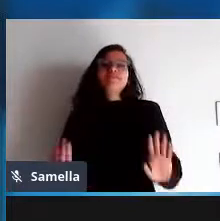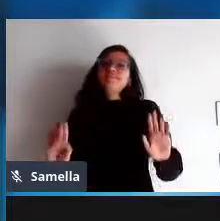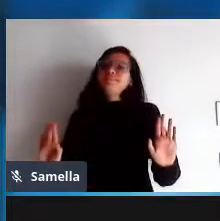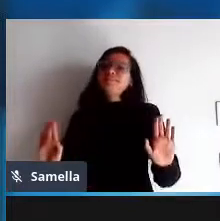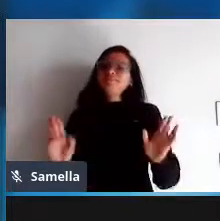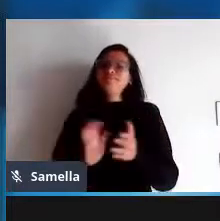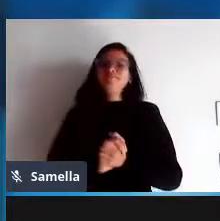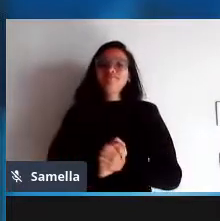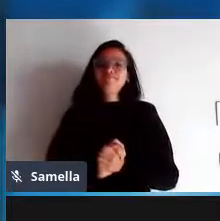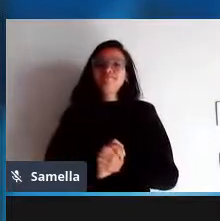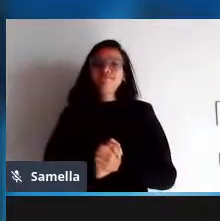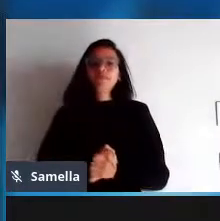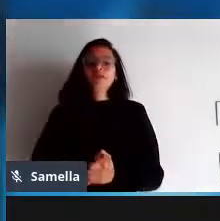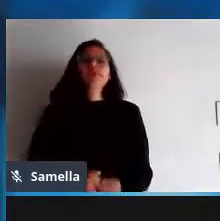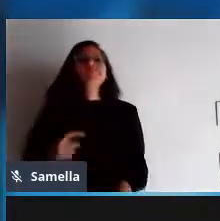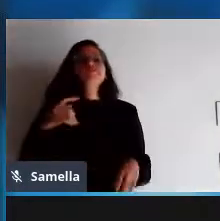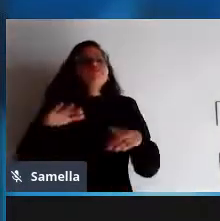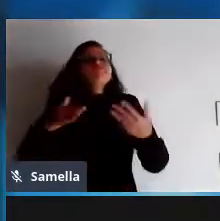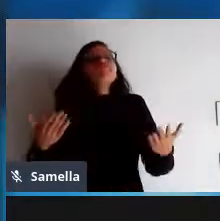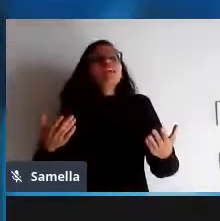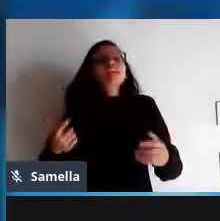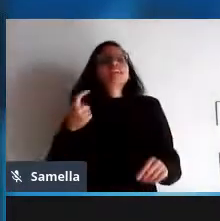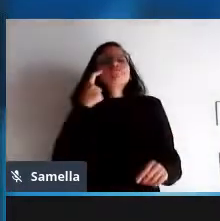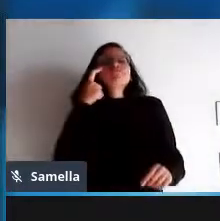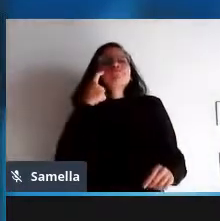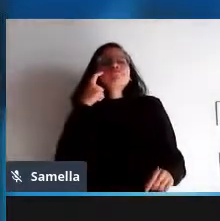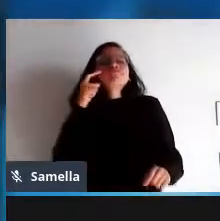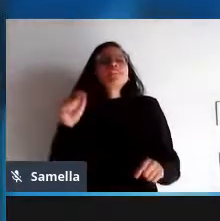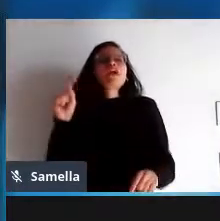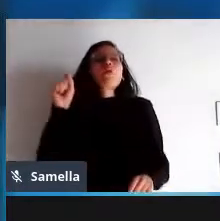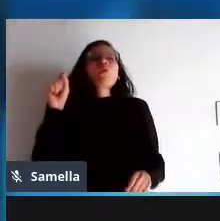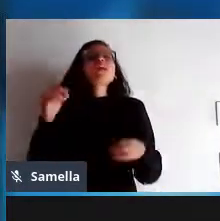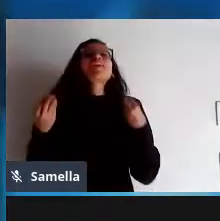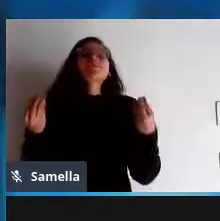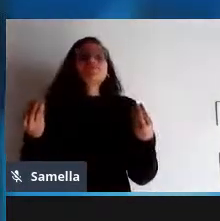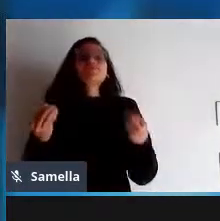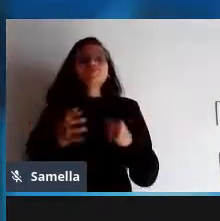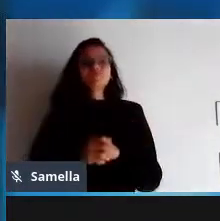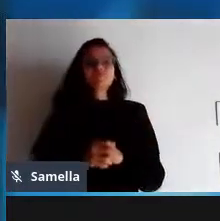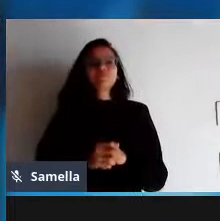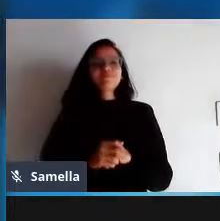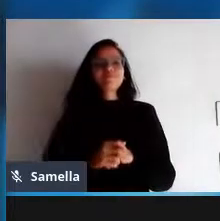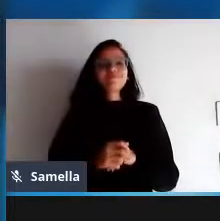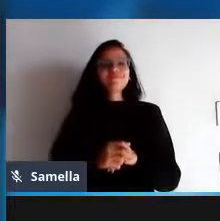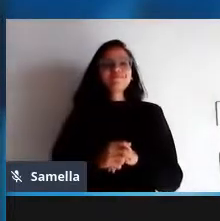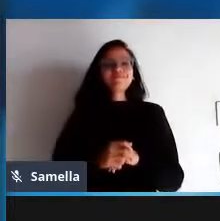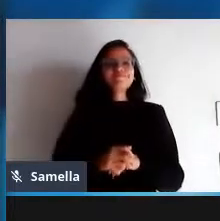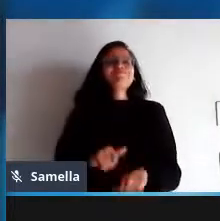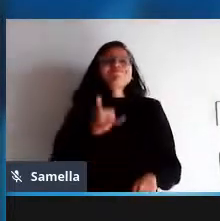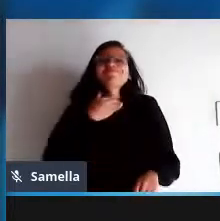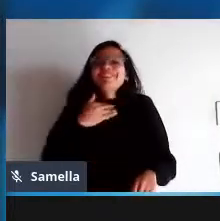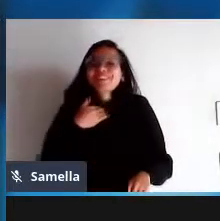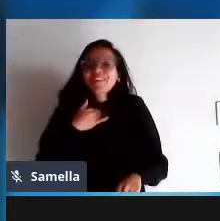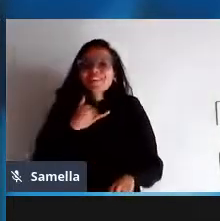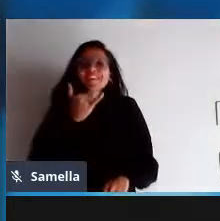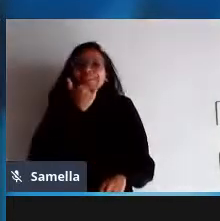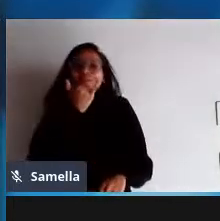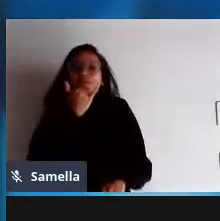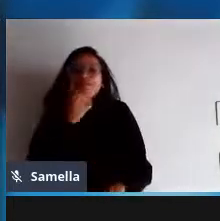então vamos ver aqui cada um desses aspectos um pouco mais detalhe desculpa gente eu estou aqui engasgado